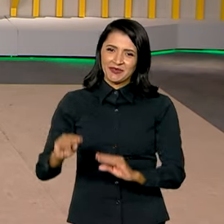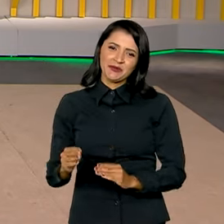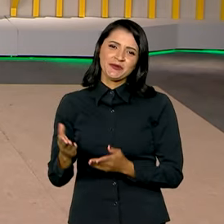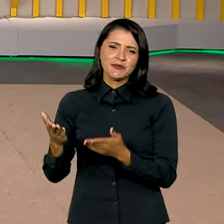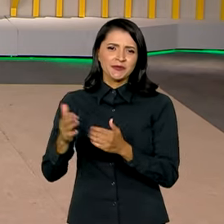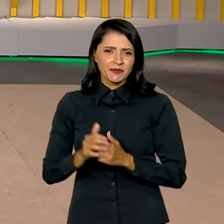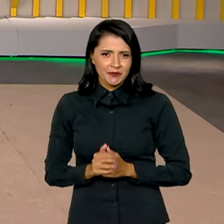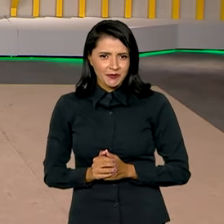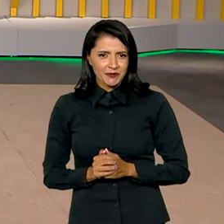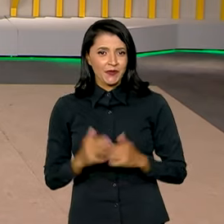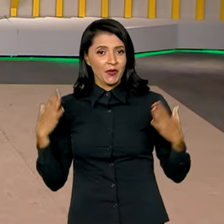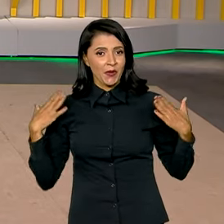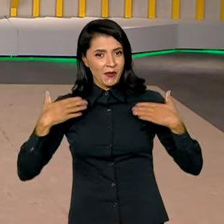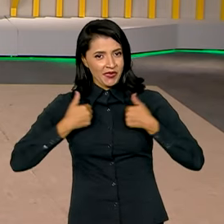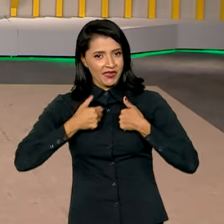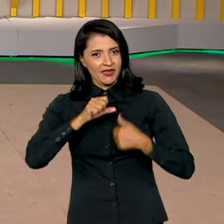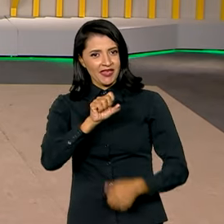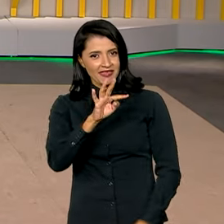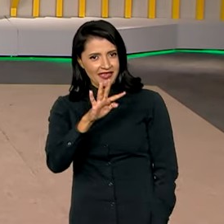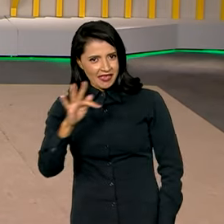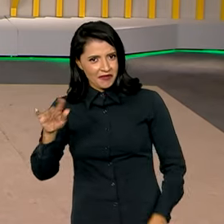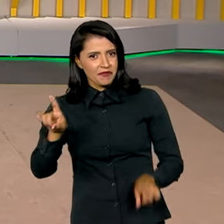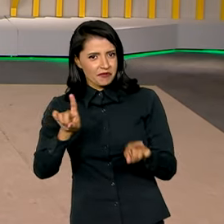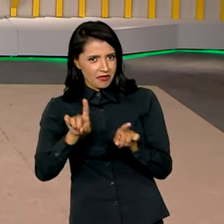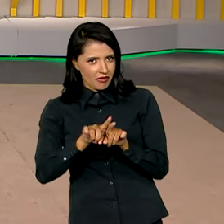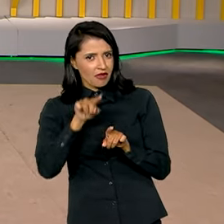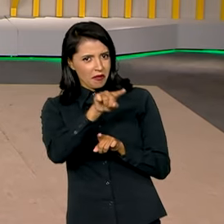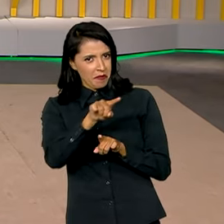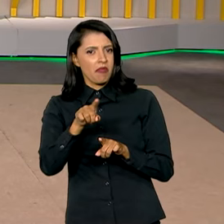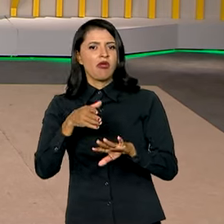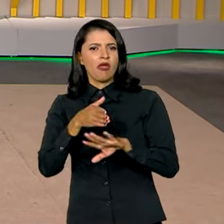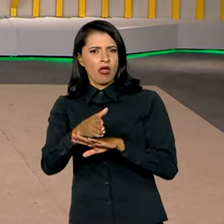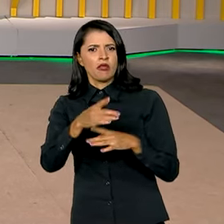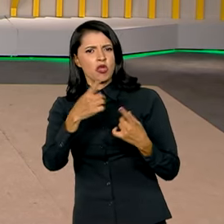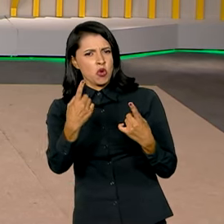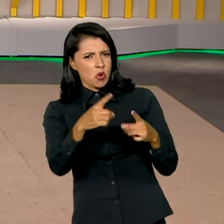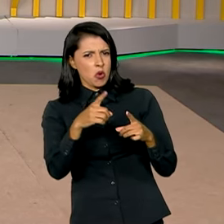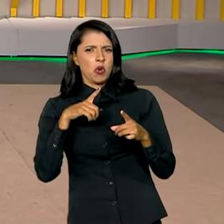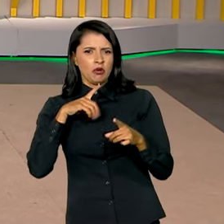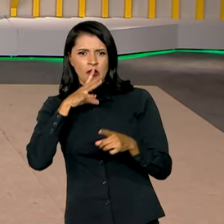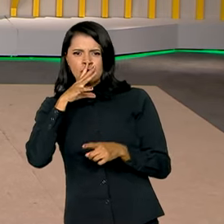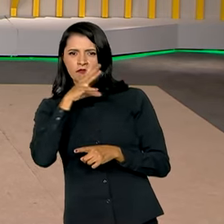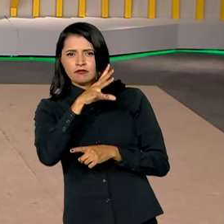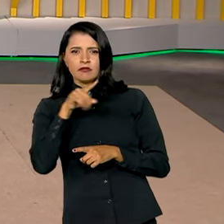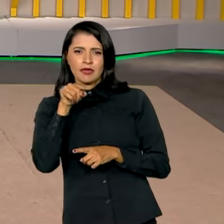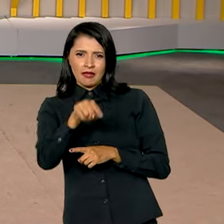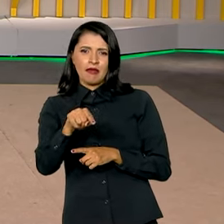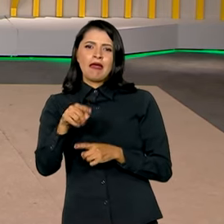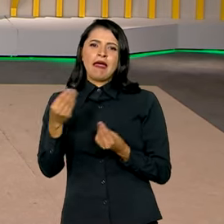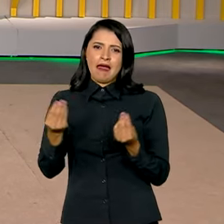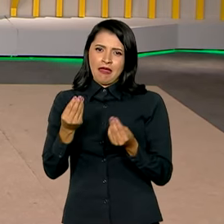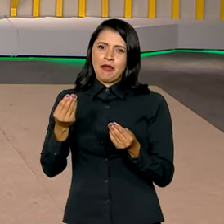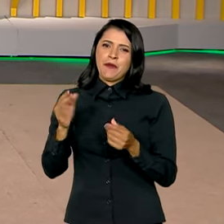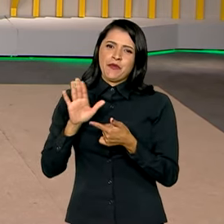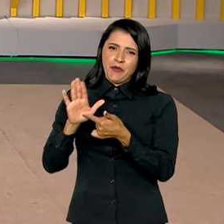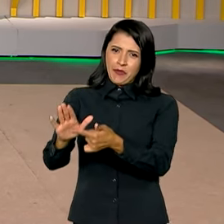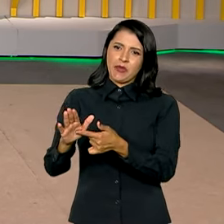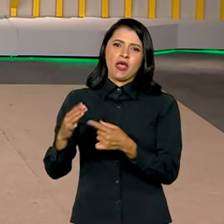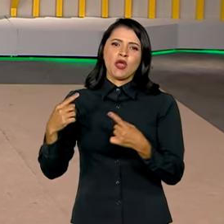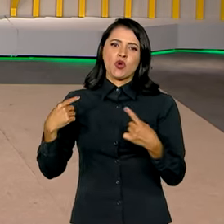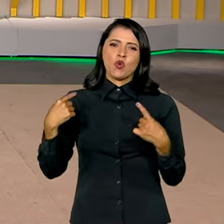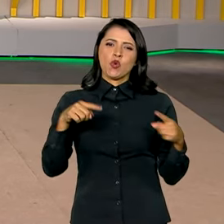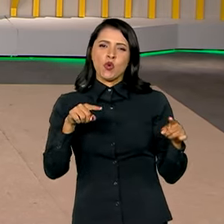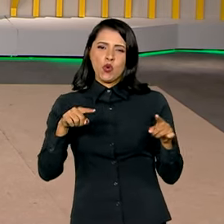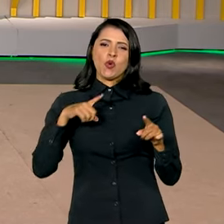você. Os ministros do STF também condenaram esta ameaça à democracia representada pelos atos antidemocráticos